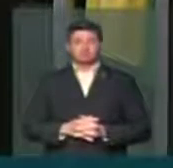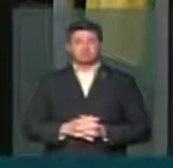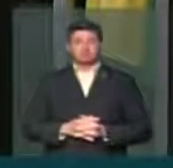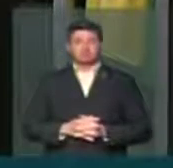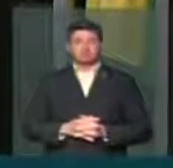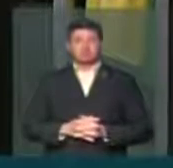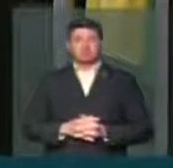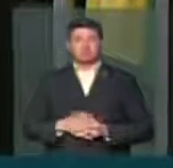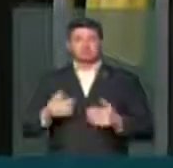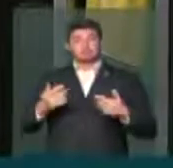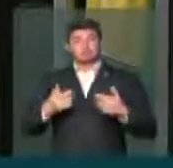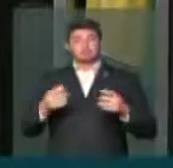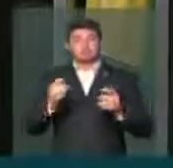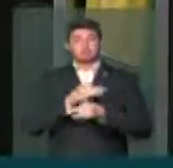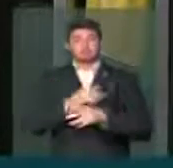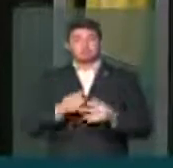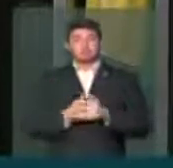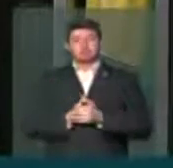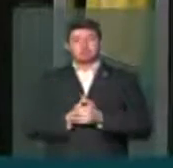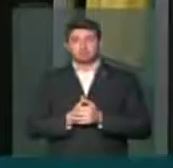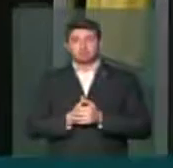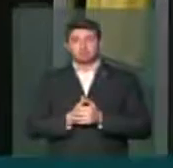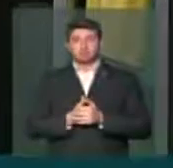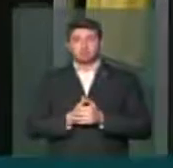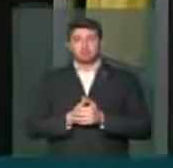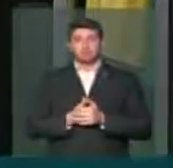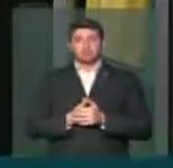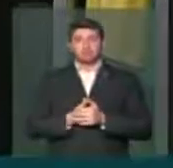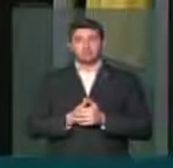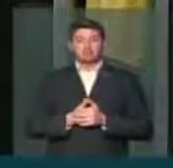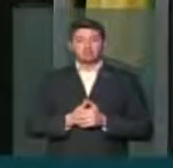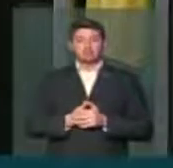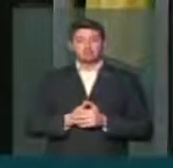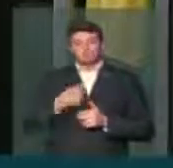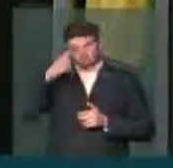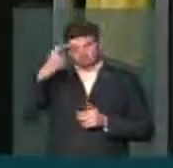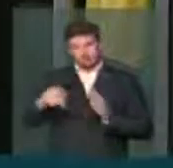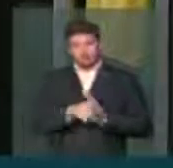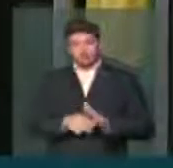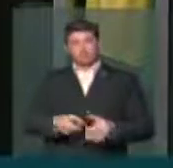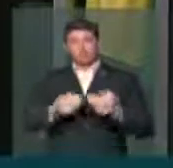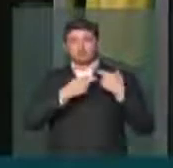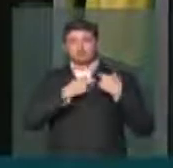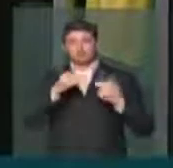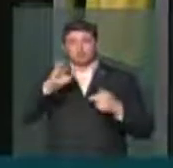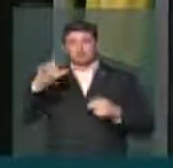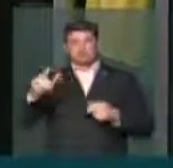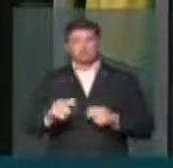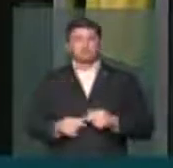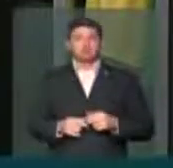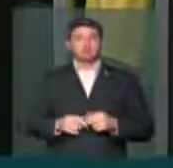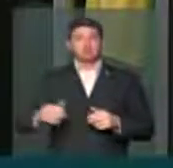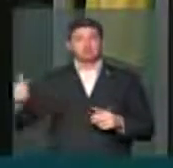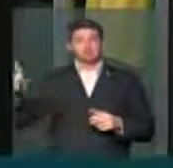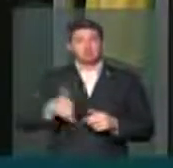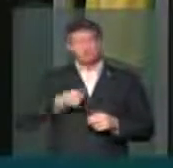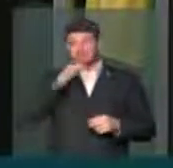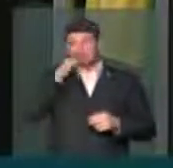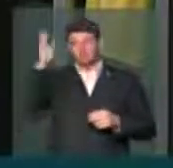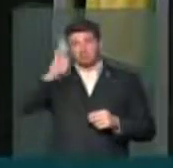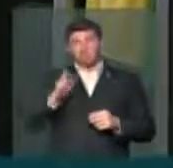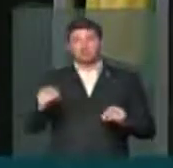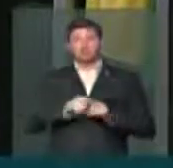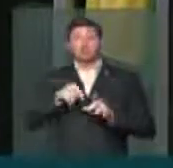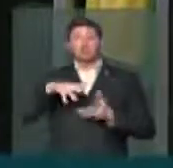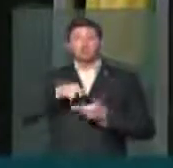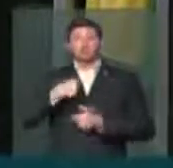E eu vou encerrar com um péssimo exemplo de responsabilidade fiscal de gestão pública para o Brasil e para o mundo.